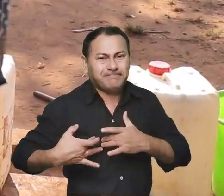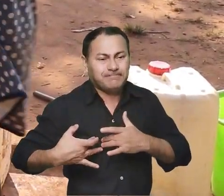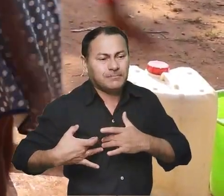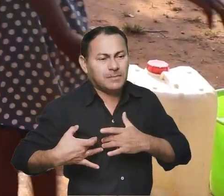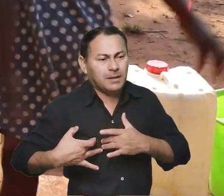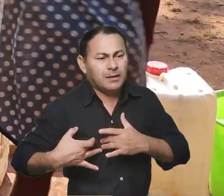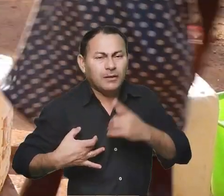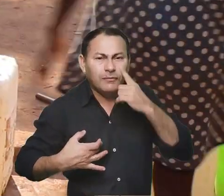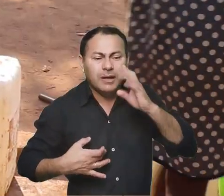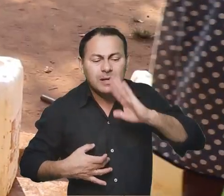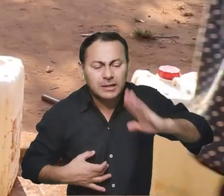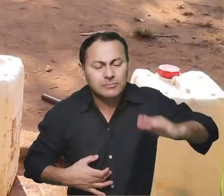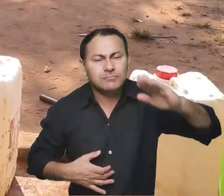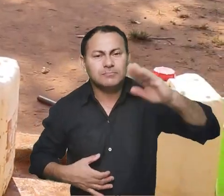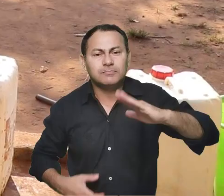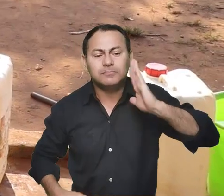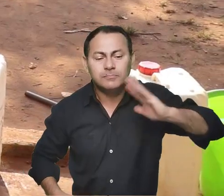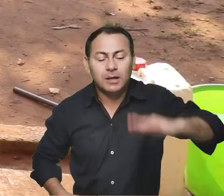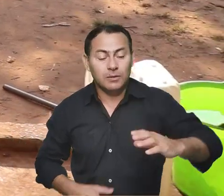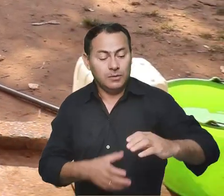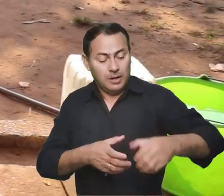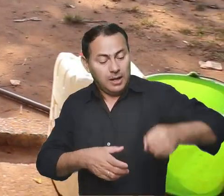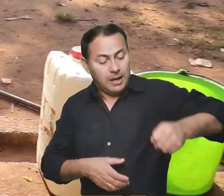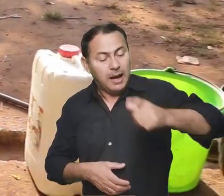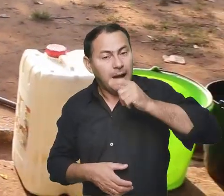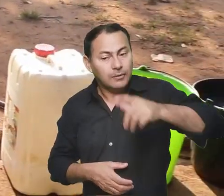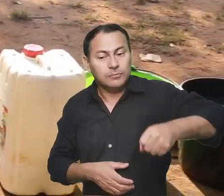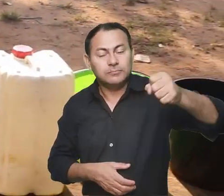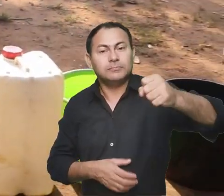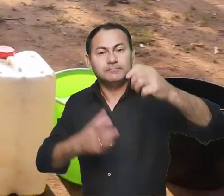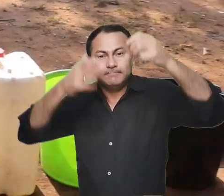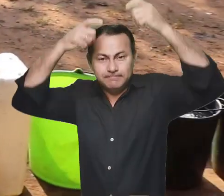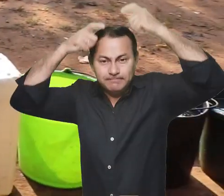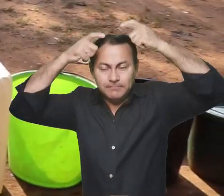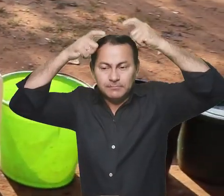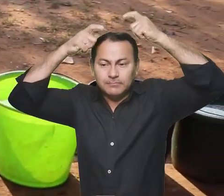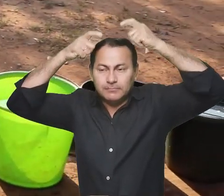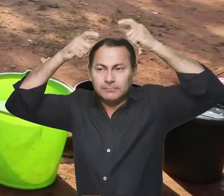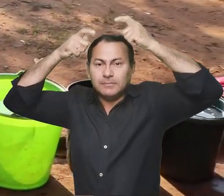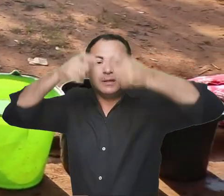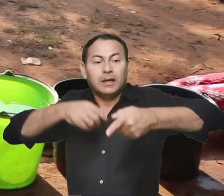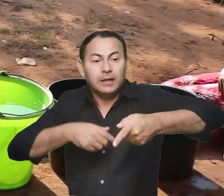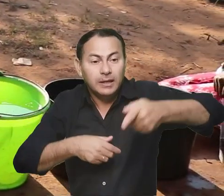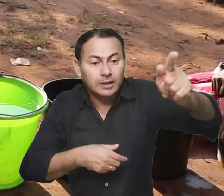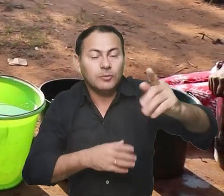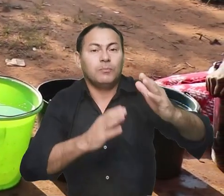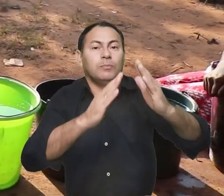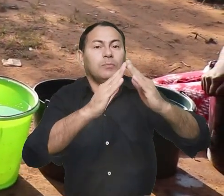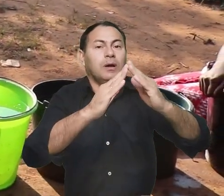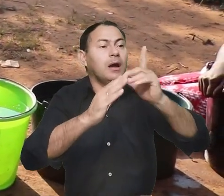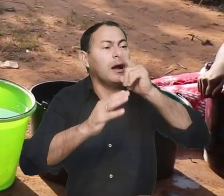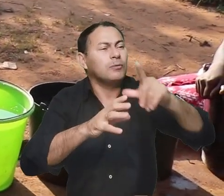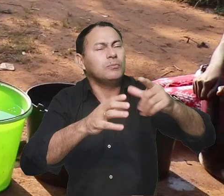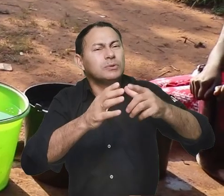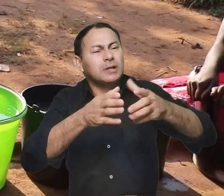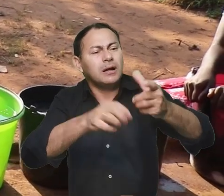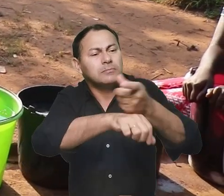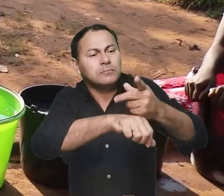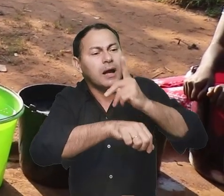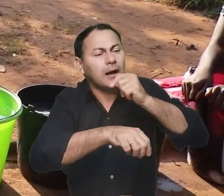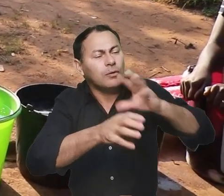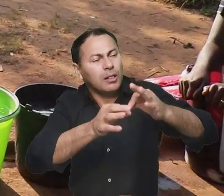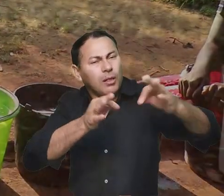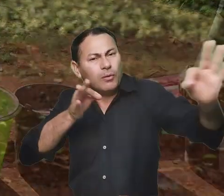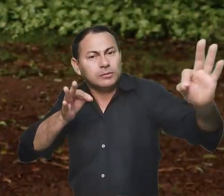coração, ver as crianças pequeninas com um galãozinho de água na cabeça, indo buscar água cada vez mais longe.